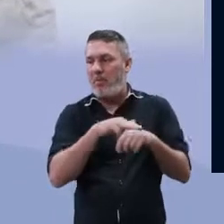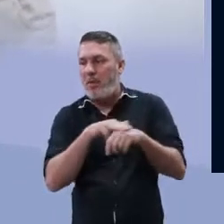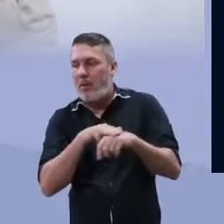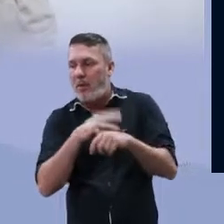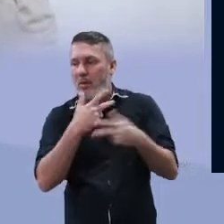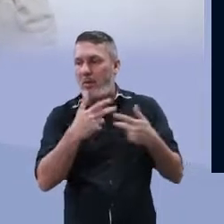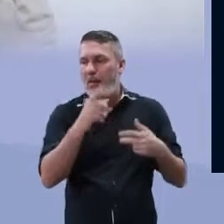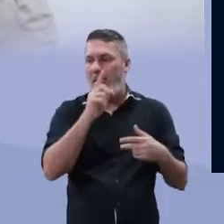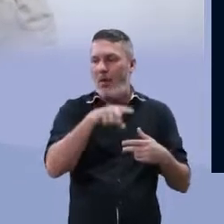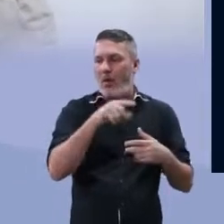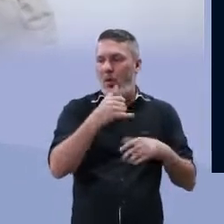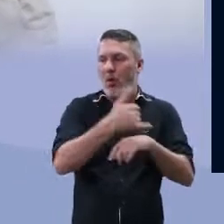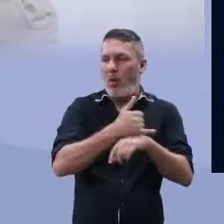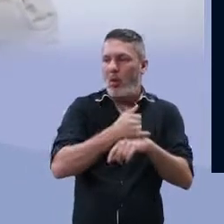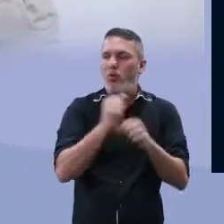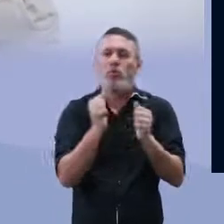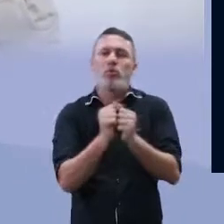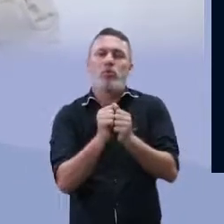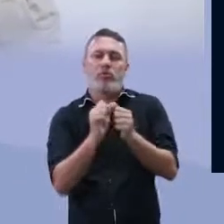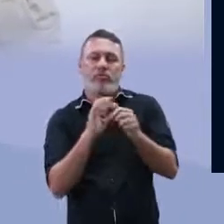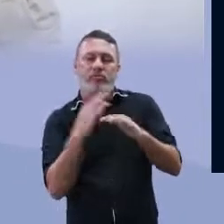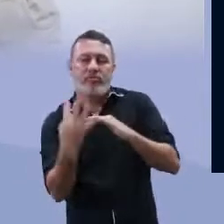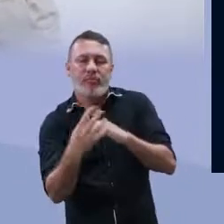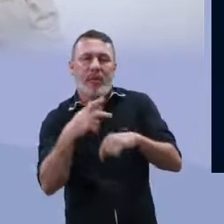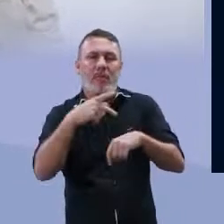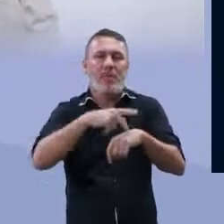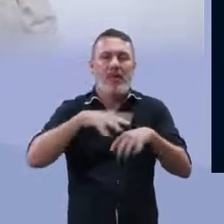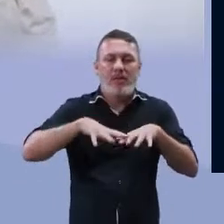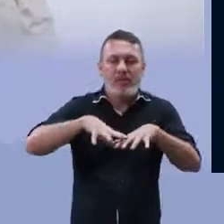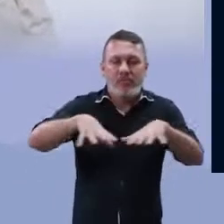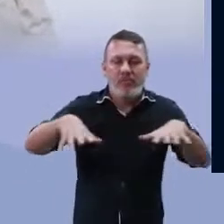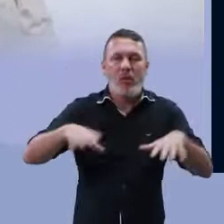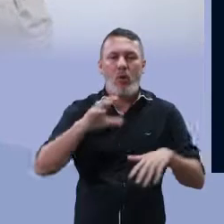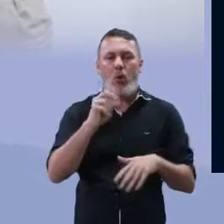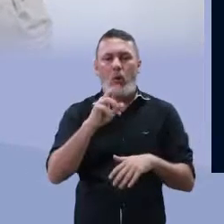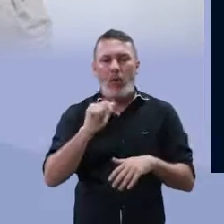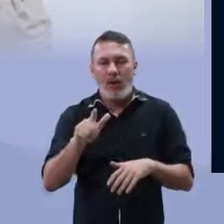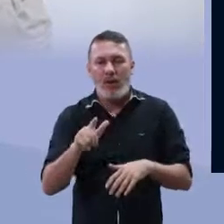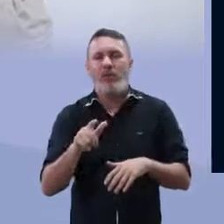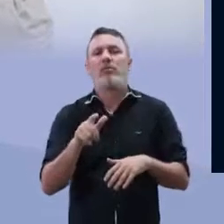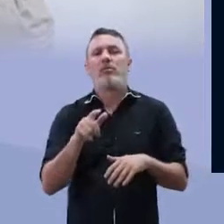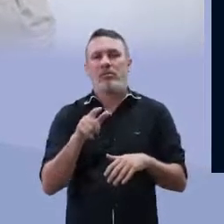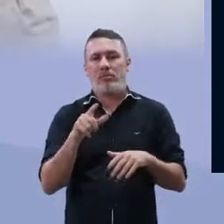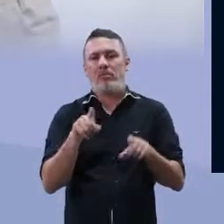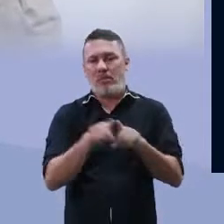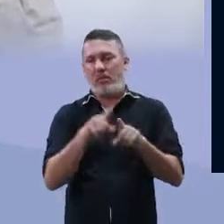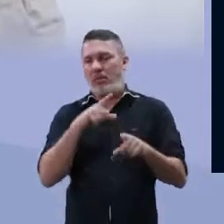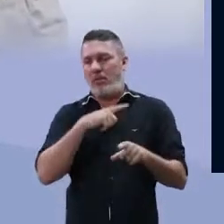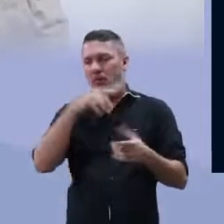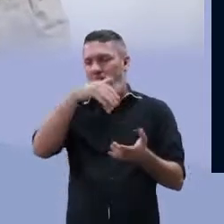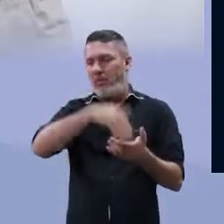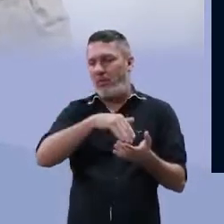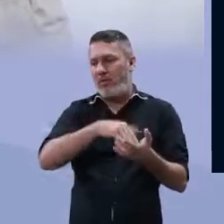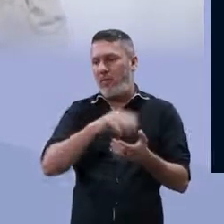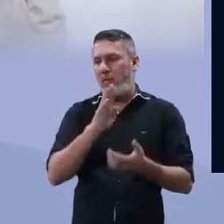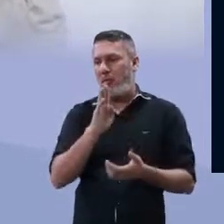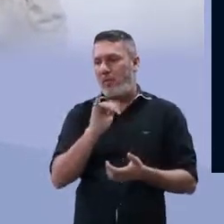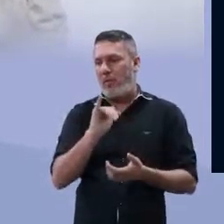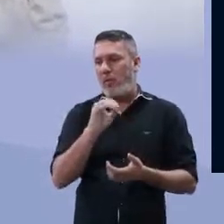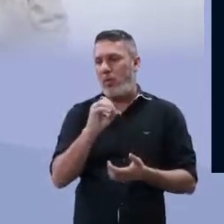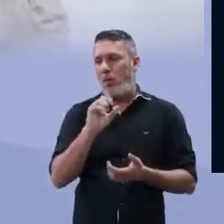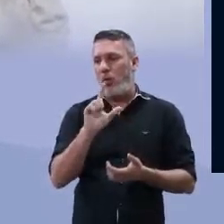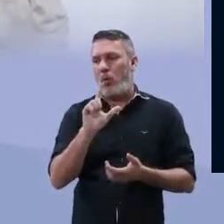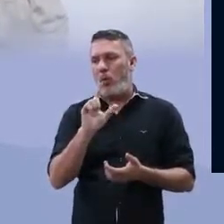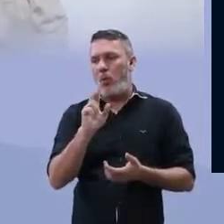as zoaxantelas, que vivem também de mutualismo, junto com corais, né? Com outros animais. E algumas têm o fenômeno da